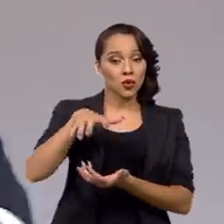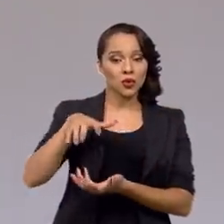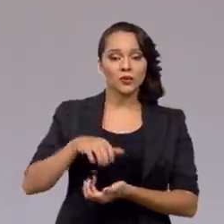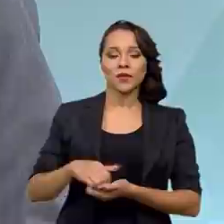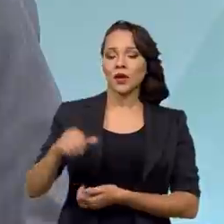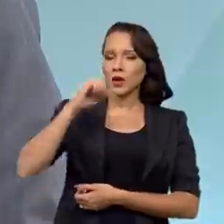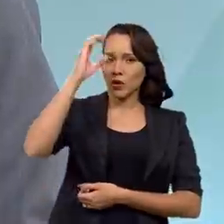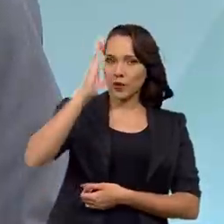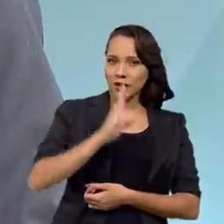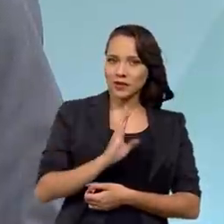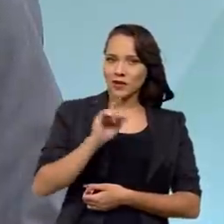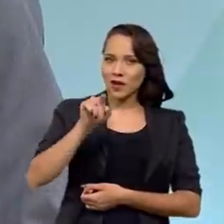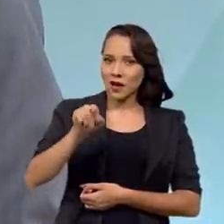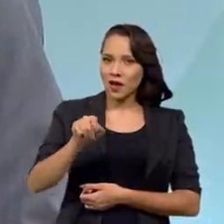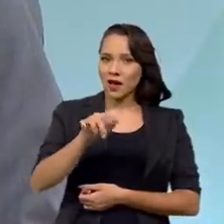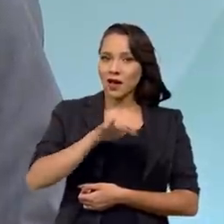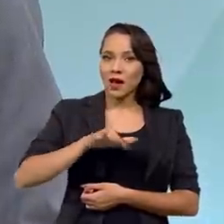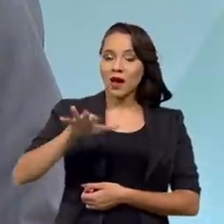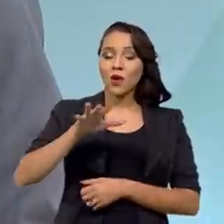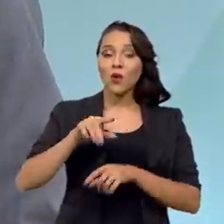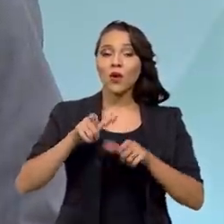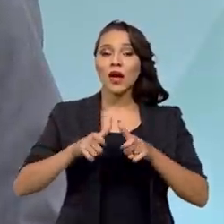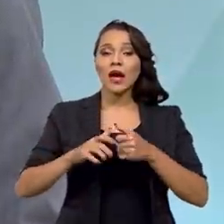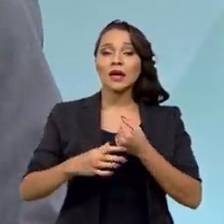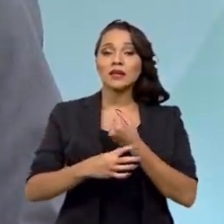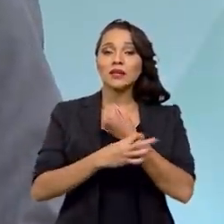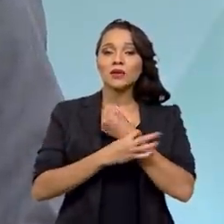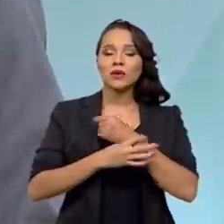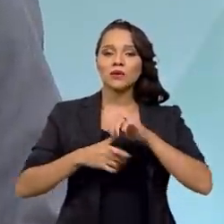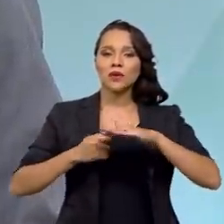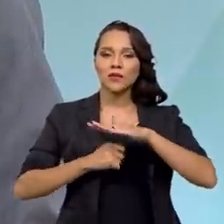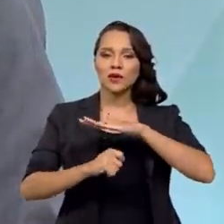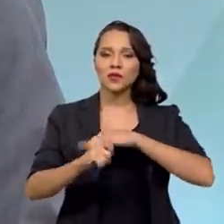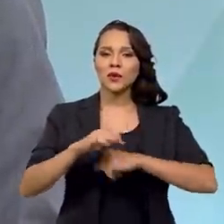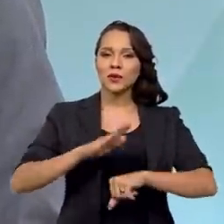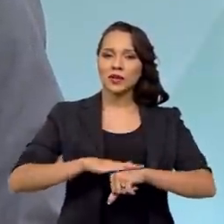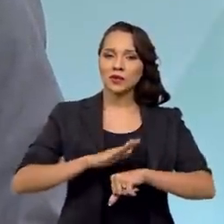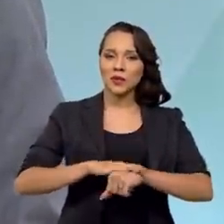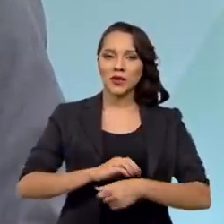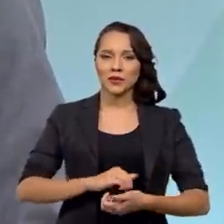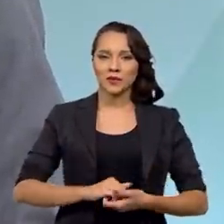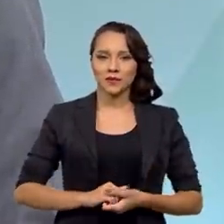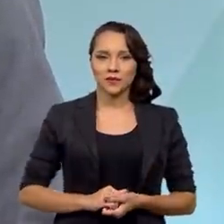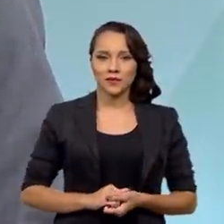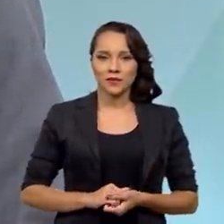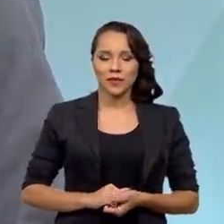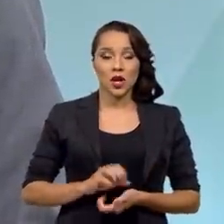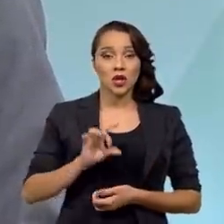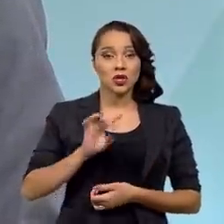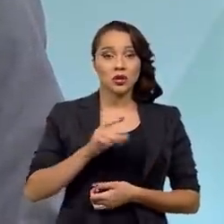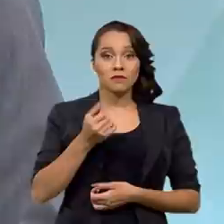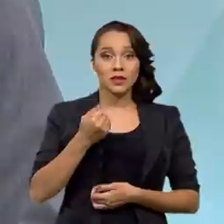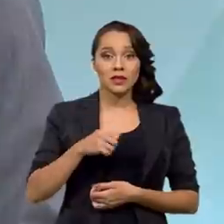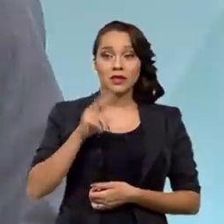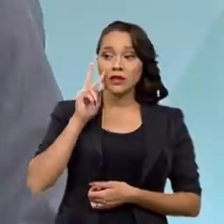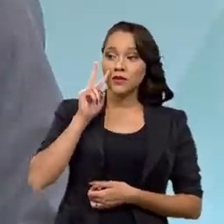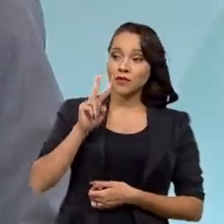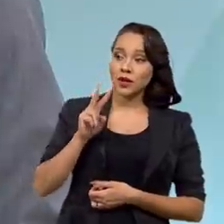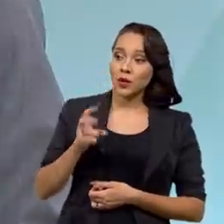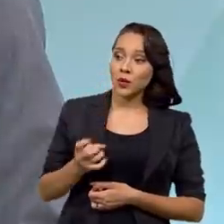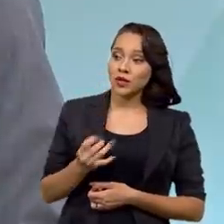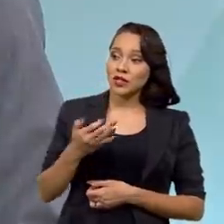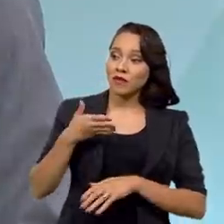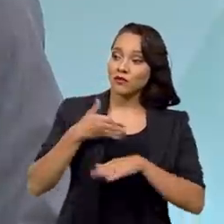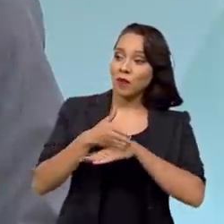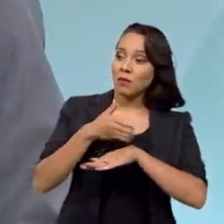que o Brasil é o grande porto seguro do investimento nesse momento. Basta você verificar a massiva